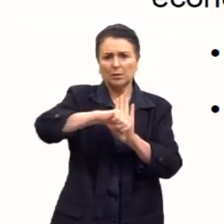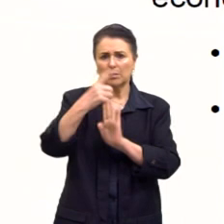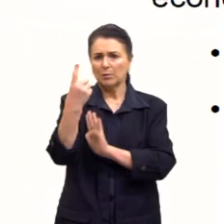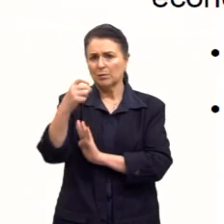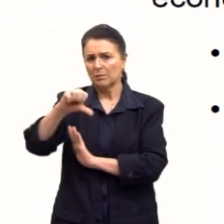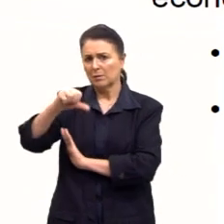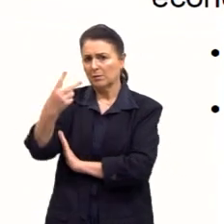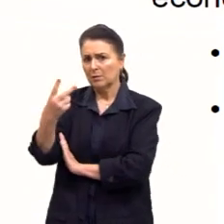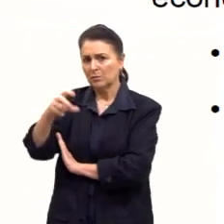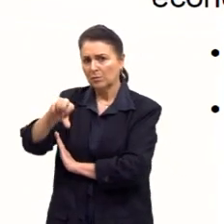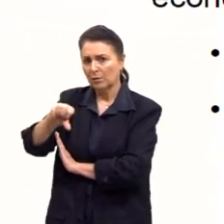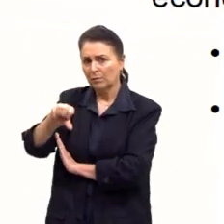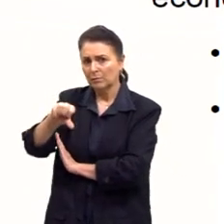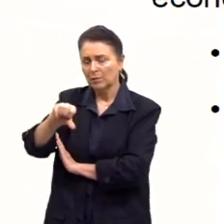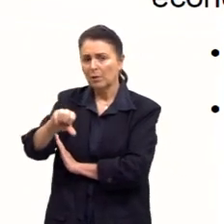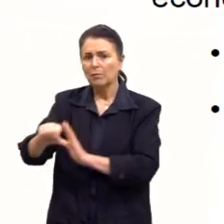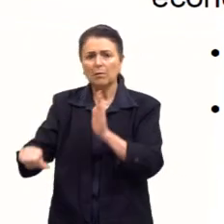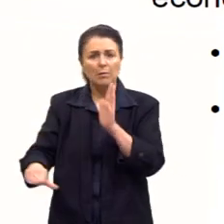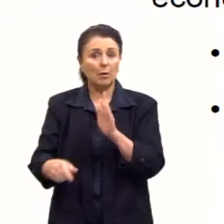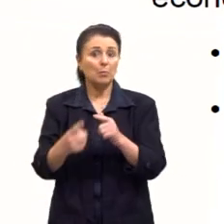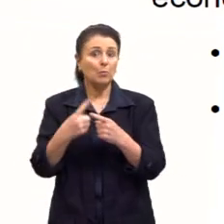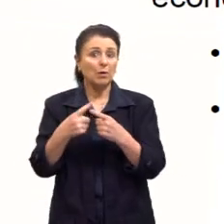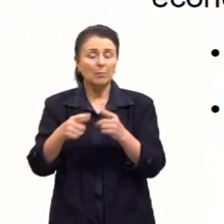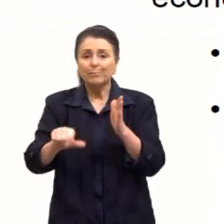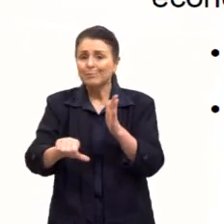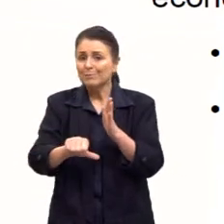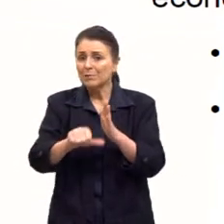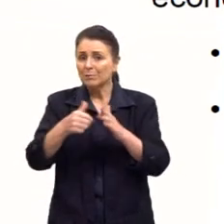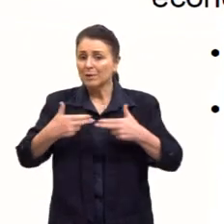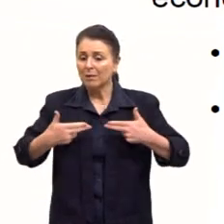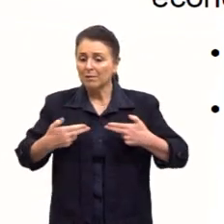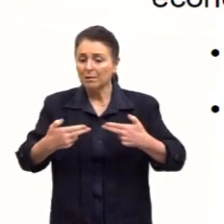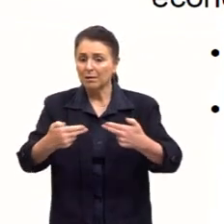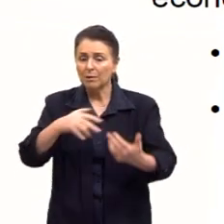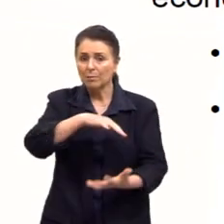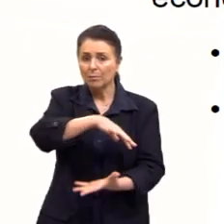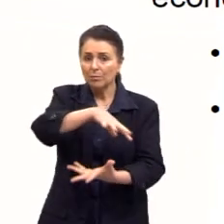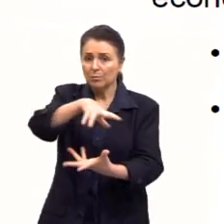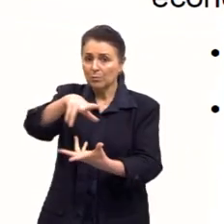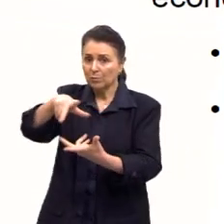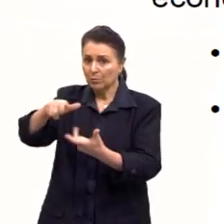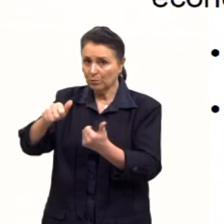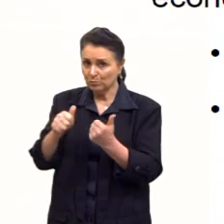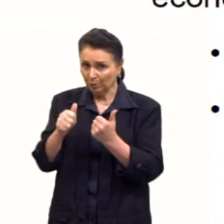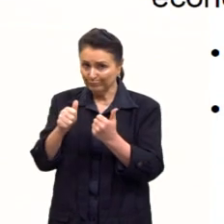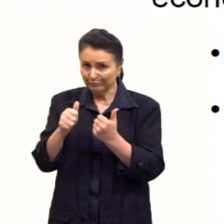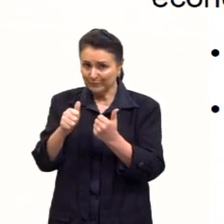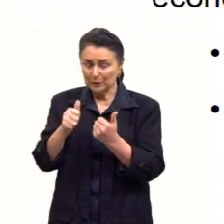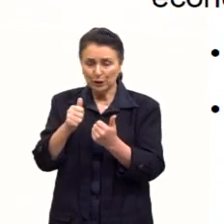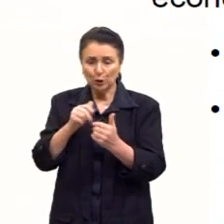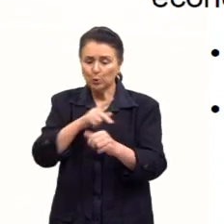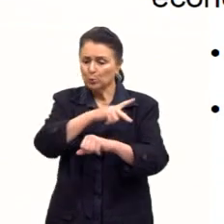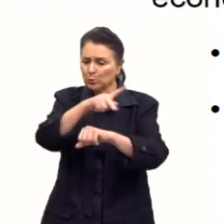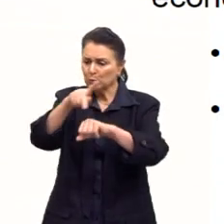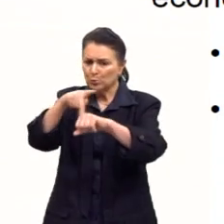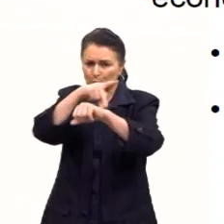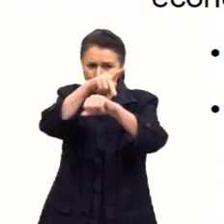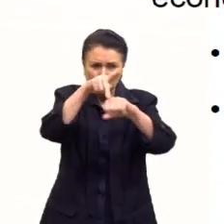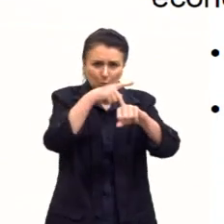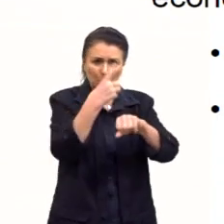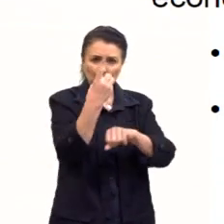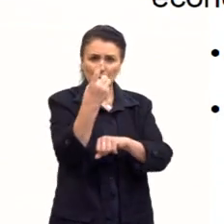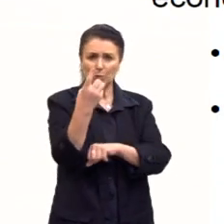causas foi a Primeira Guerra Mundial. Então, rolou esse conflito em escala global entre 1914 e